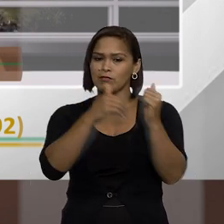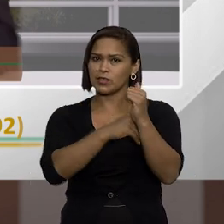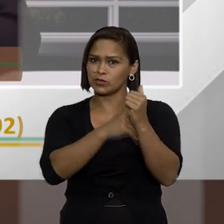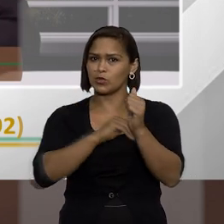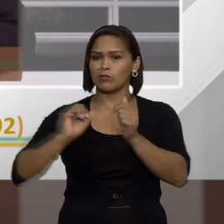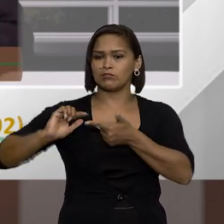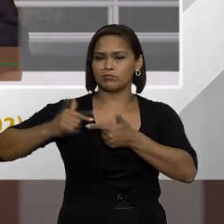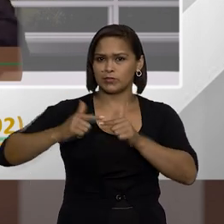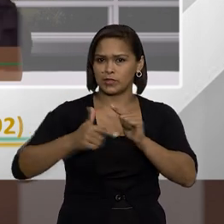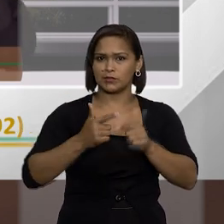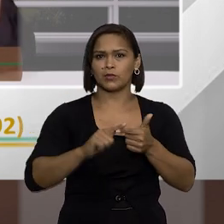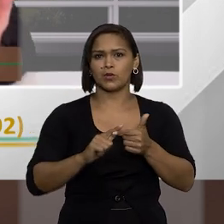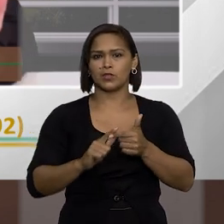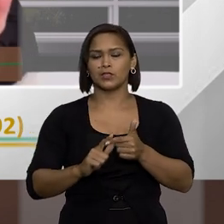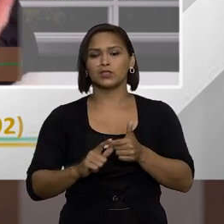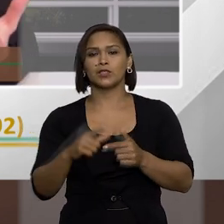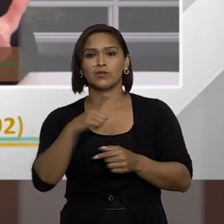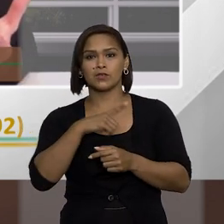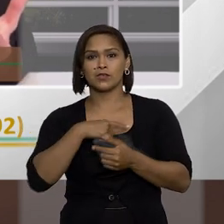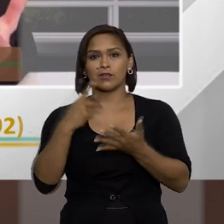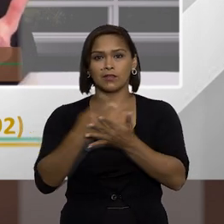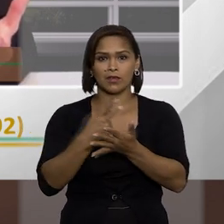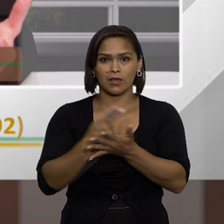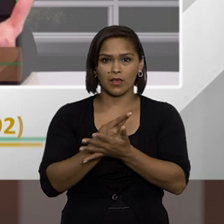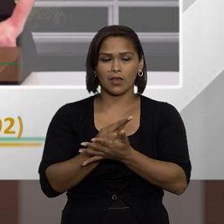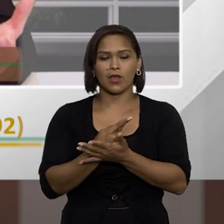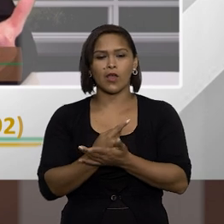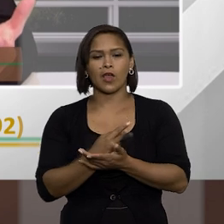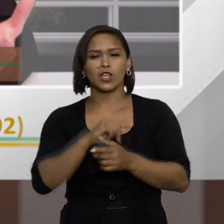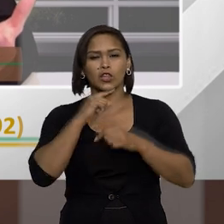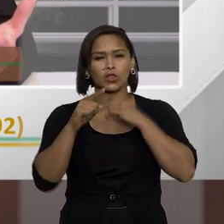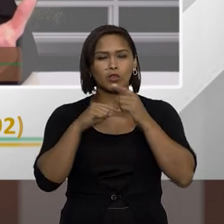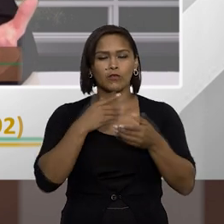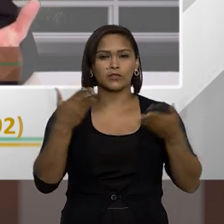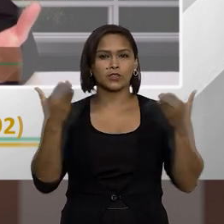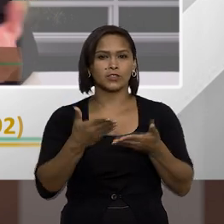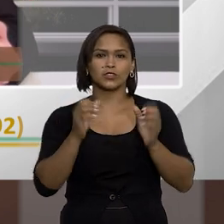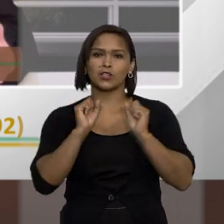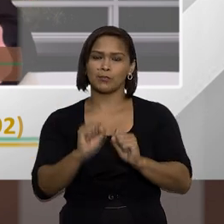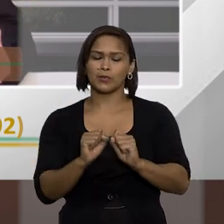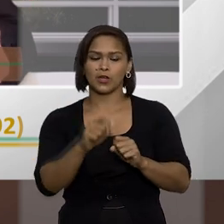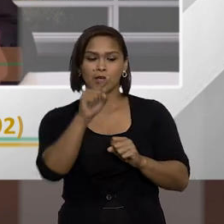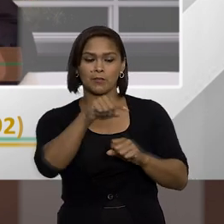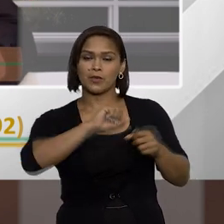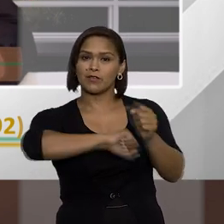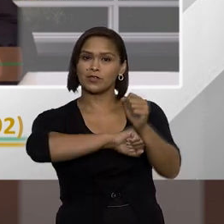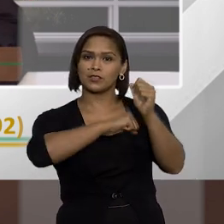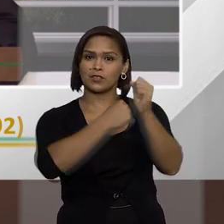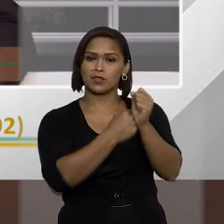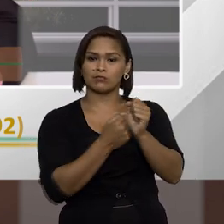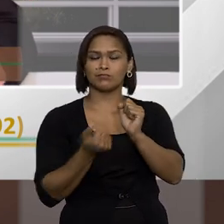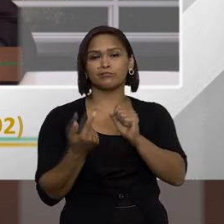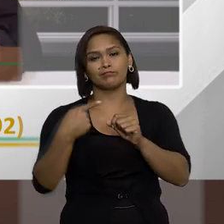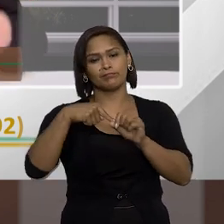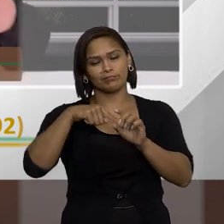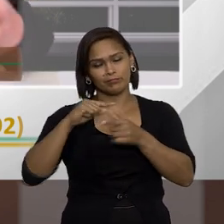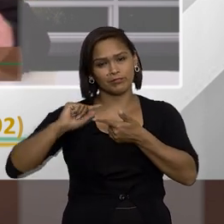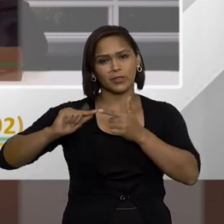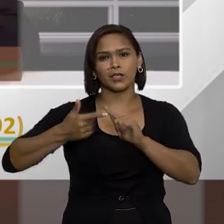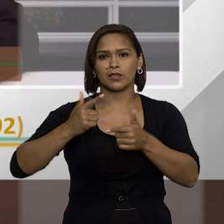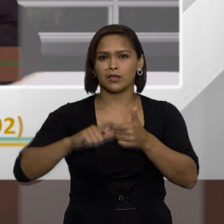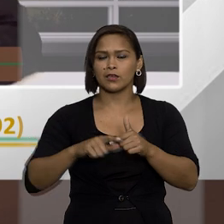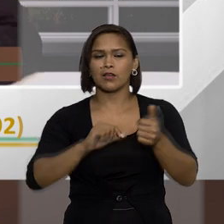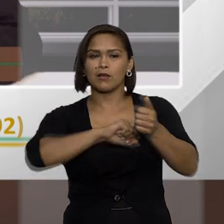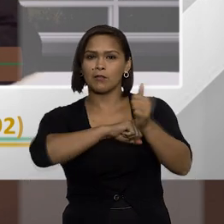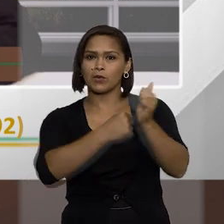seu patrimônio então existindo indícios de improbidade já é o suficiente para fazer ali o sequestro dos bens para